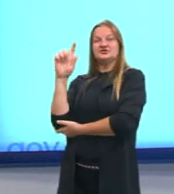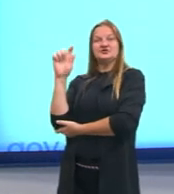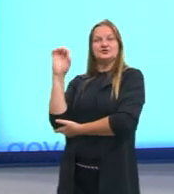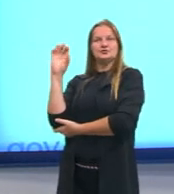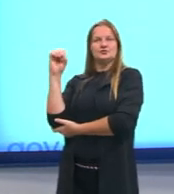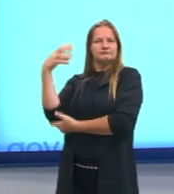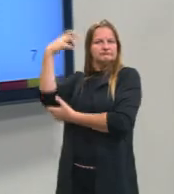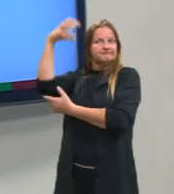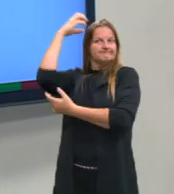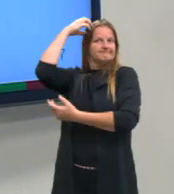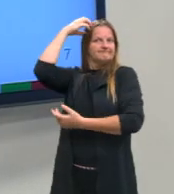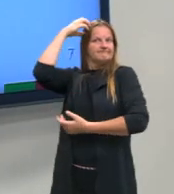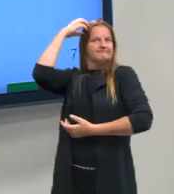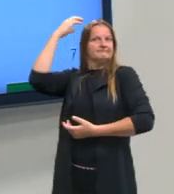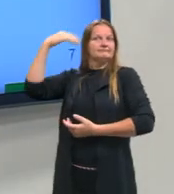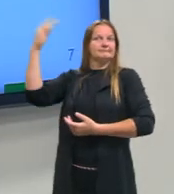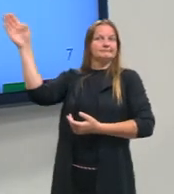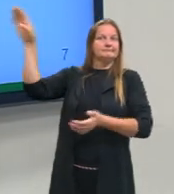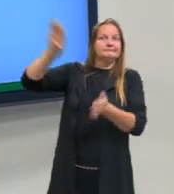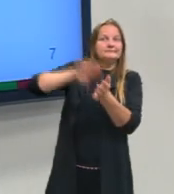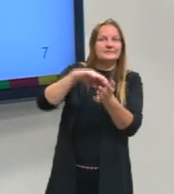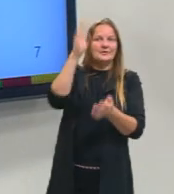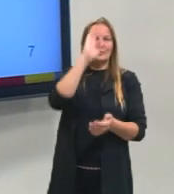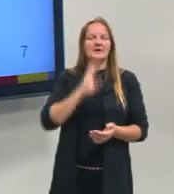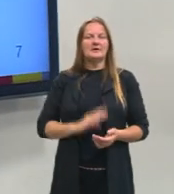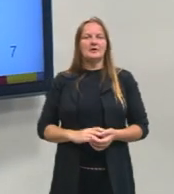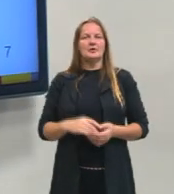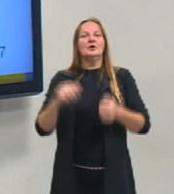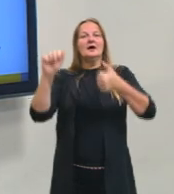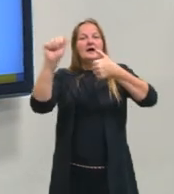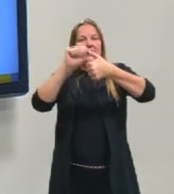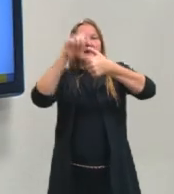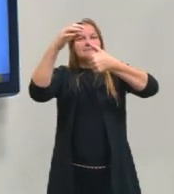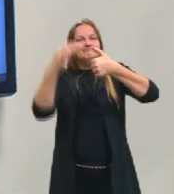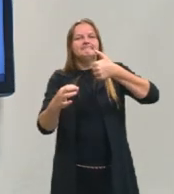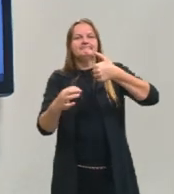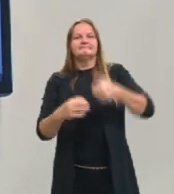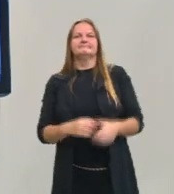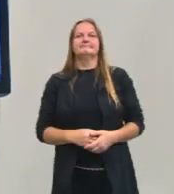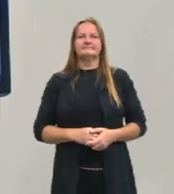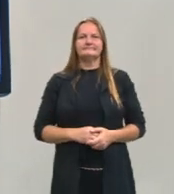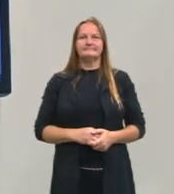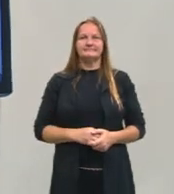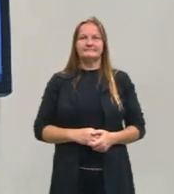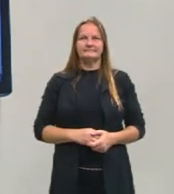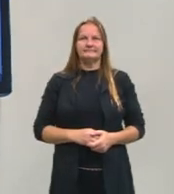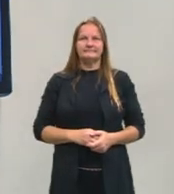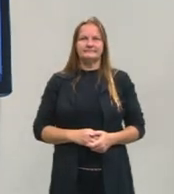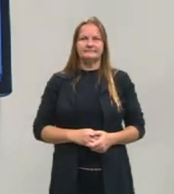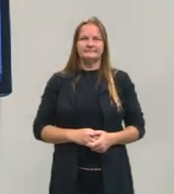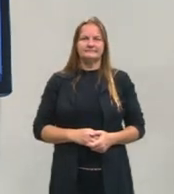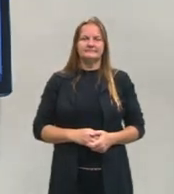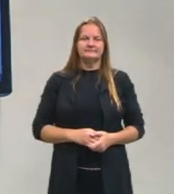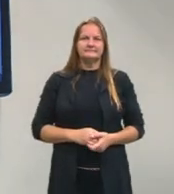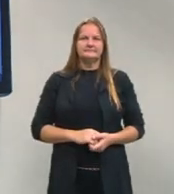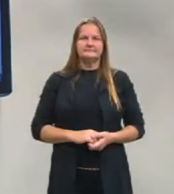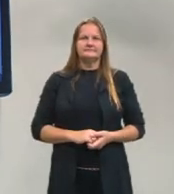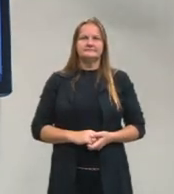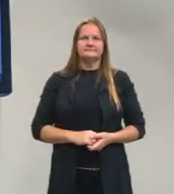trazer quando chega no Brasil. Então, essa é a nossa alternativa correta, né? E não nenhuma das outras.